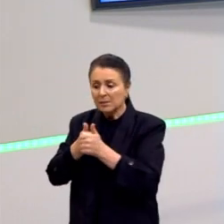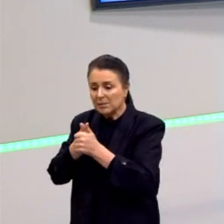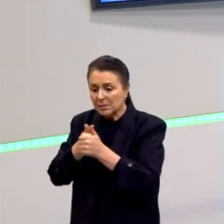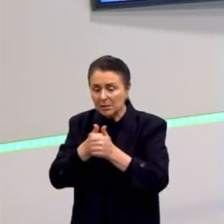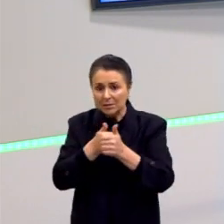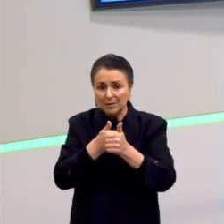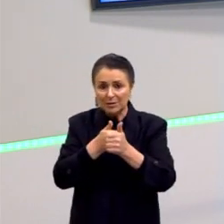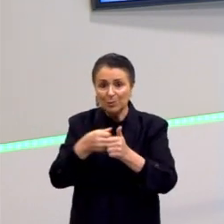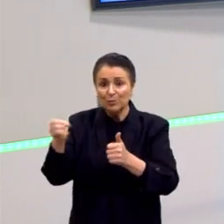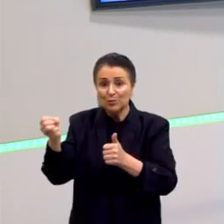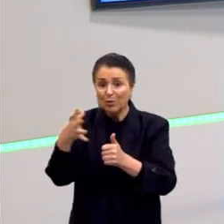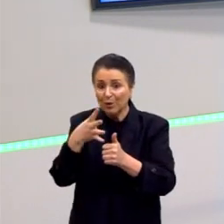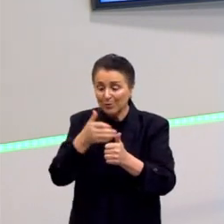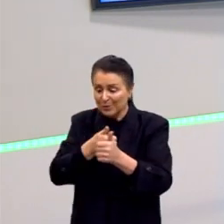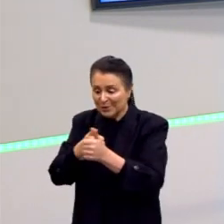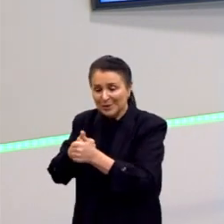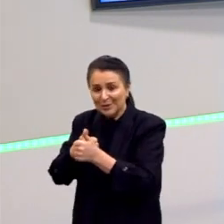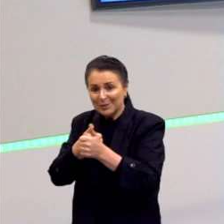neokantianos.